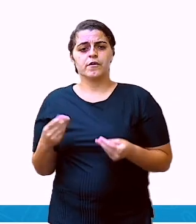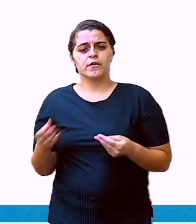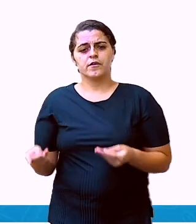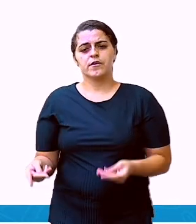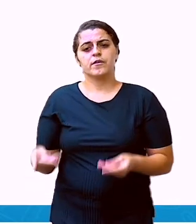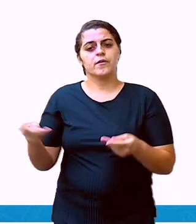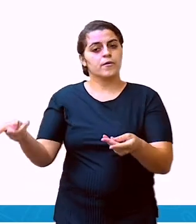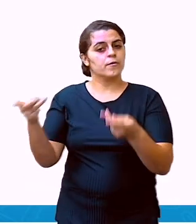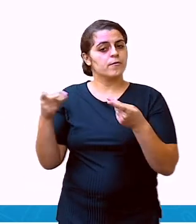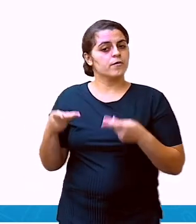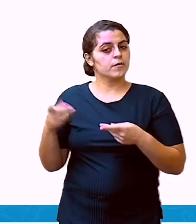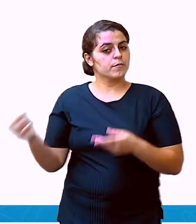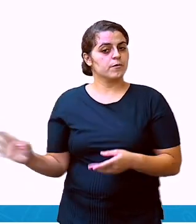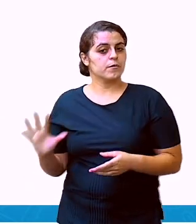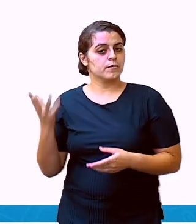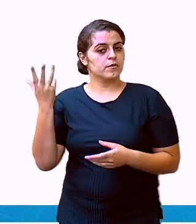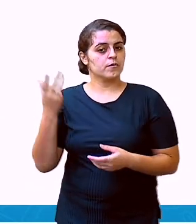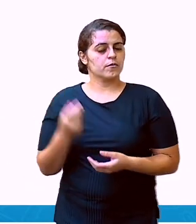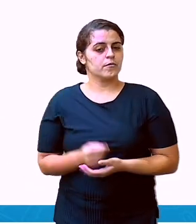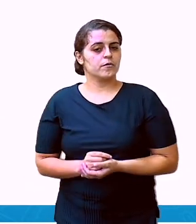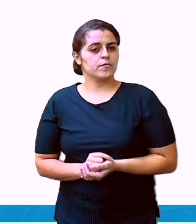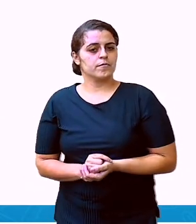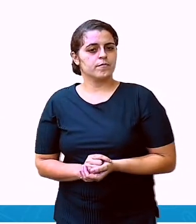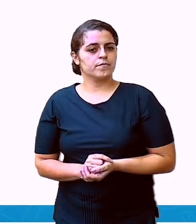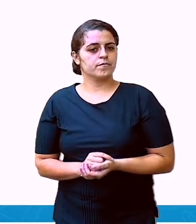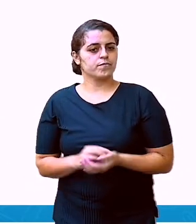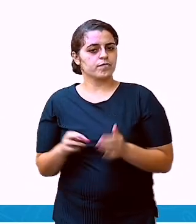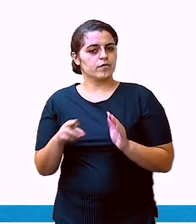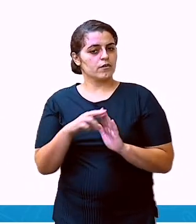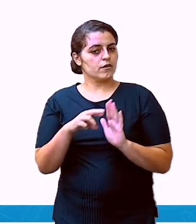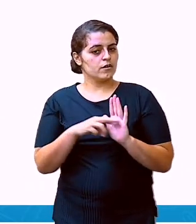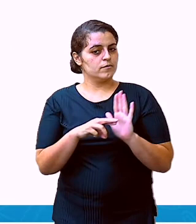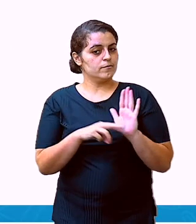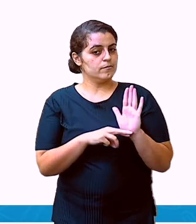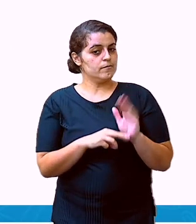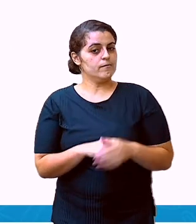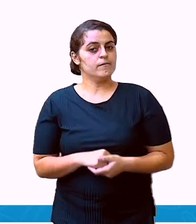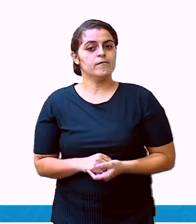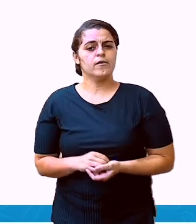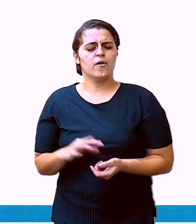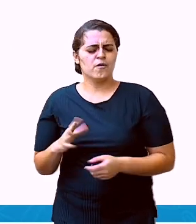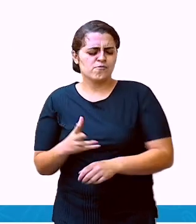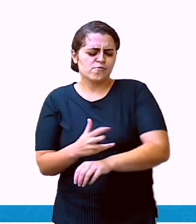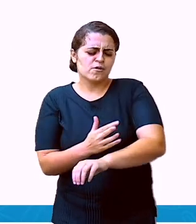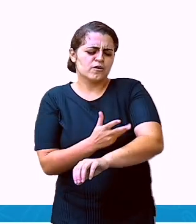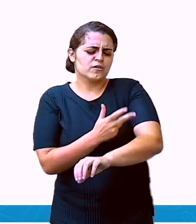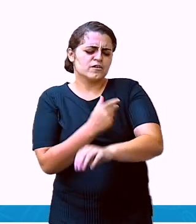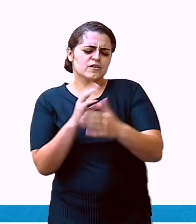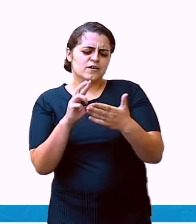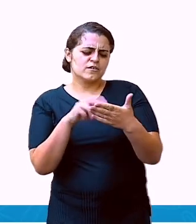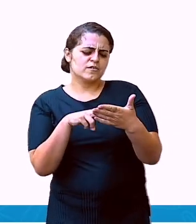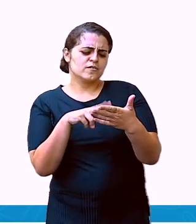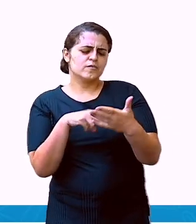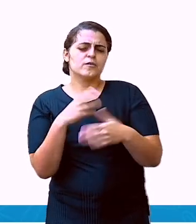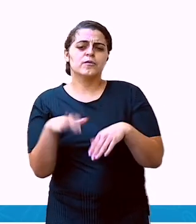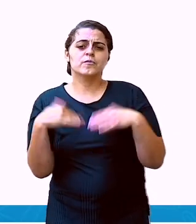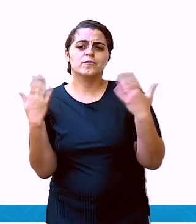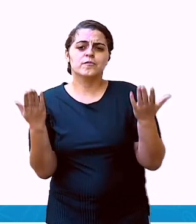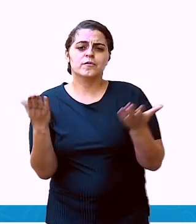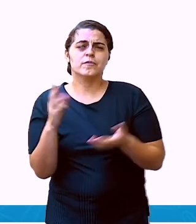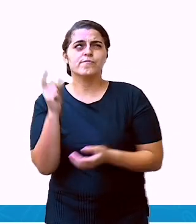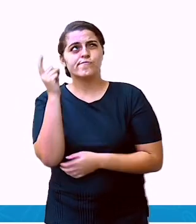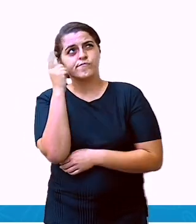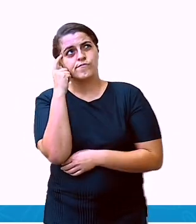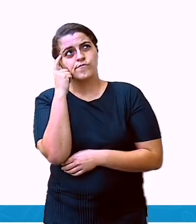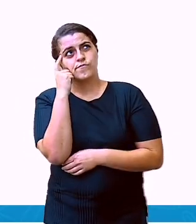convidar para um evento? Listar itens? Ou emocionar os leitores? Já